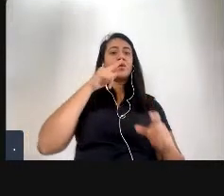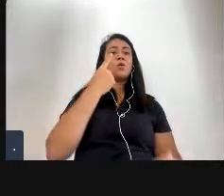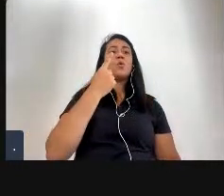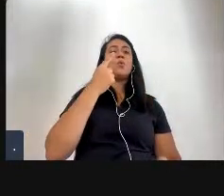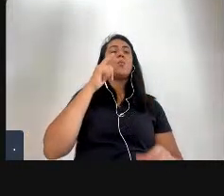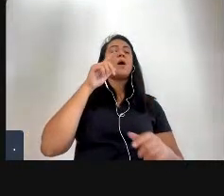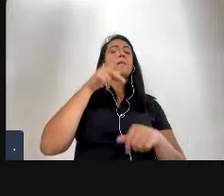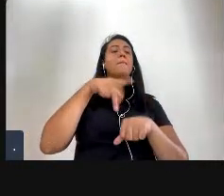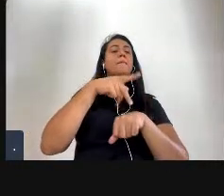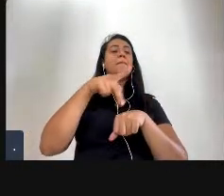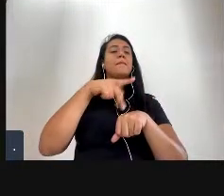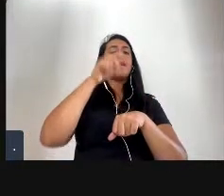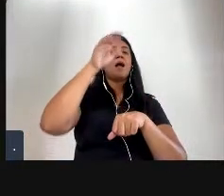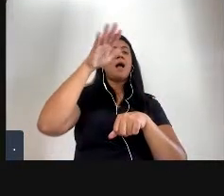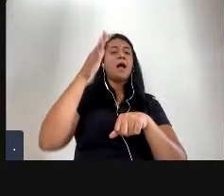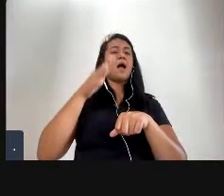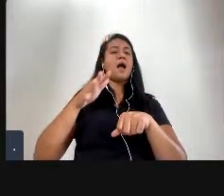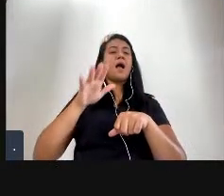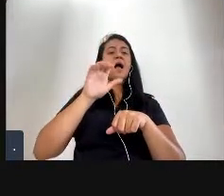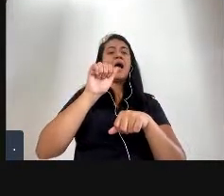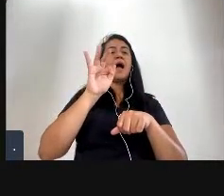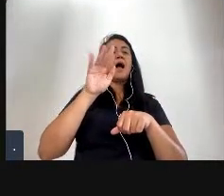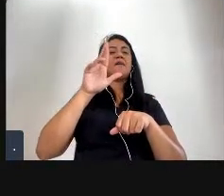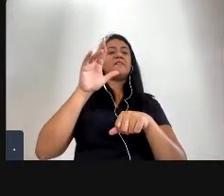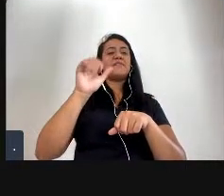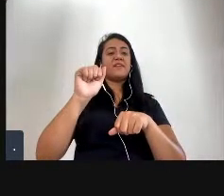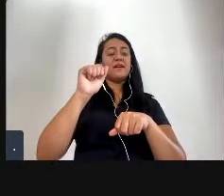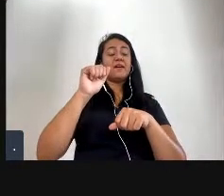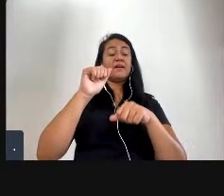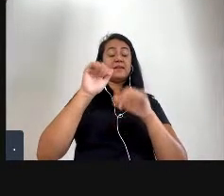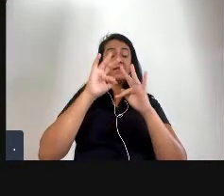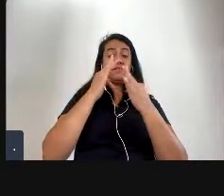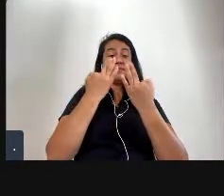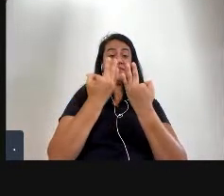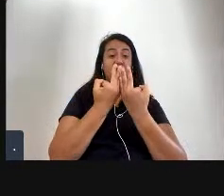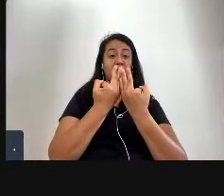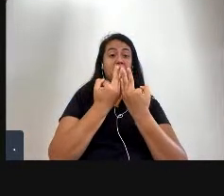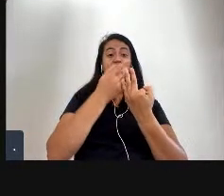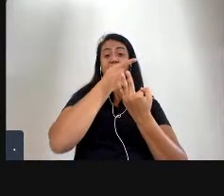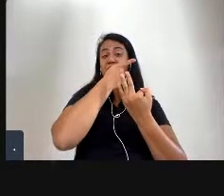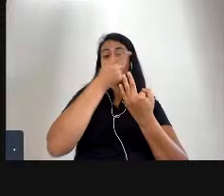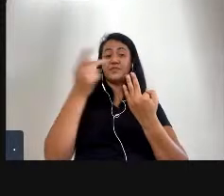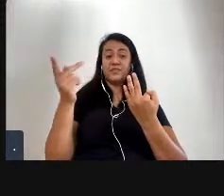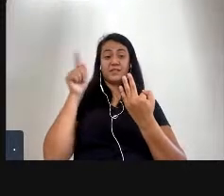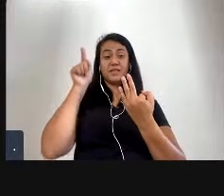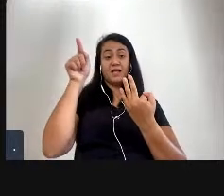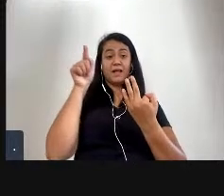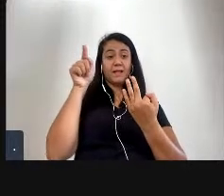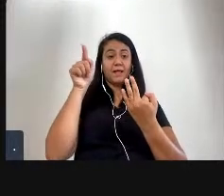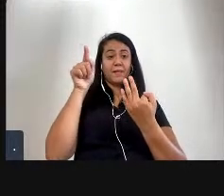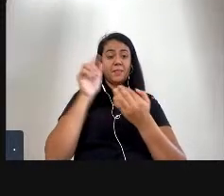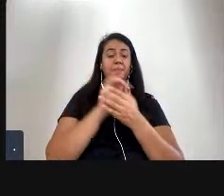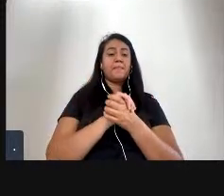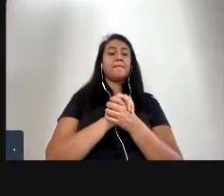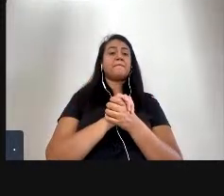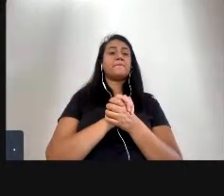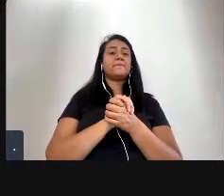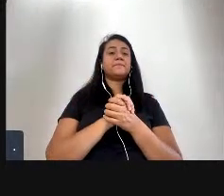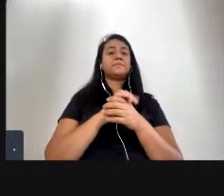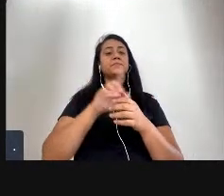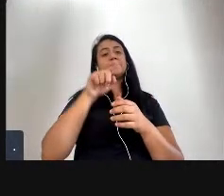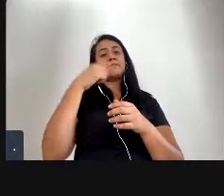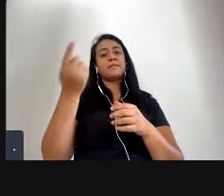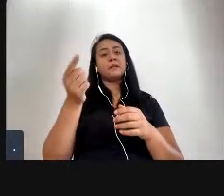1958 onde a família do homem foi visitar o país do Apartheid na Guatemala em